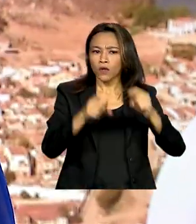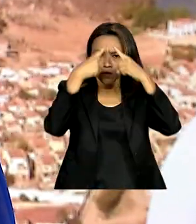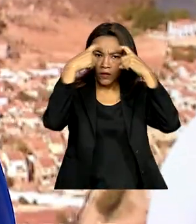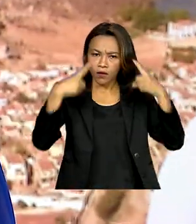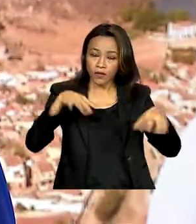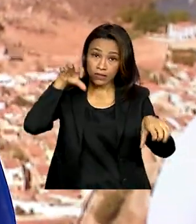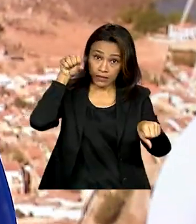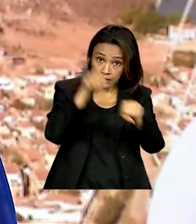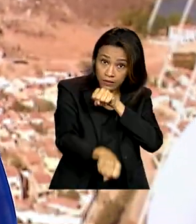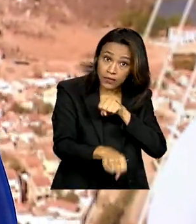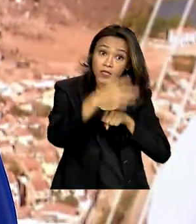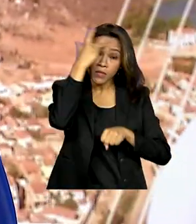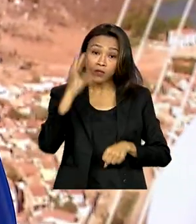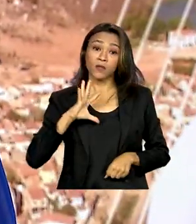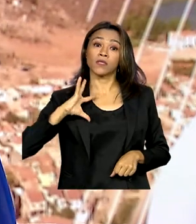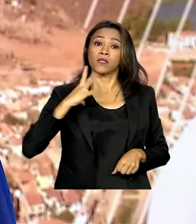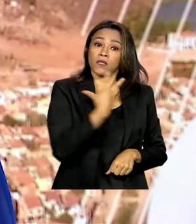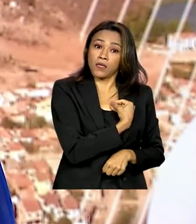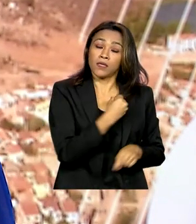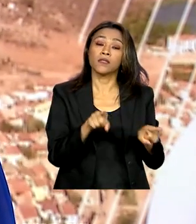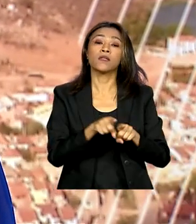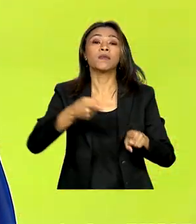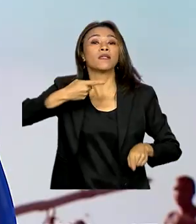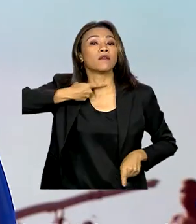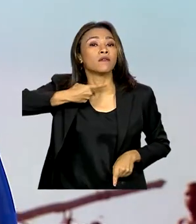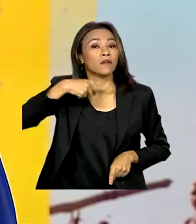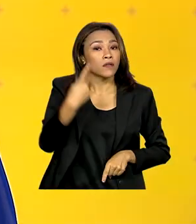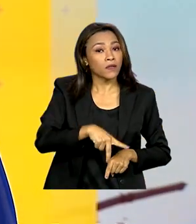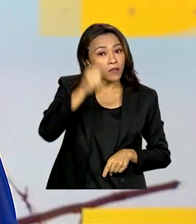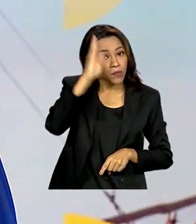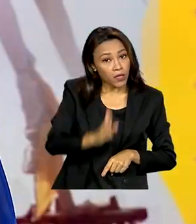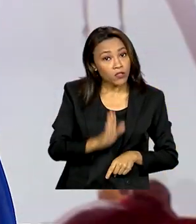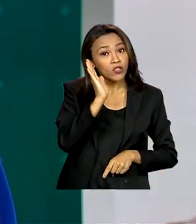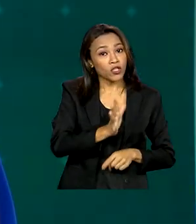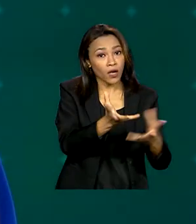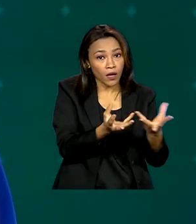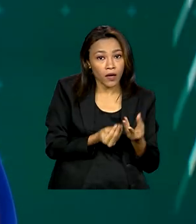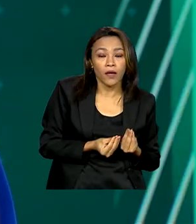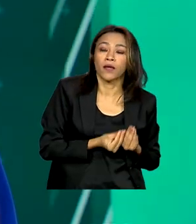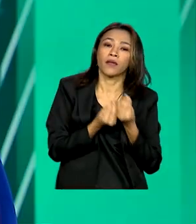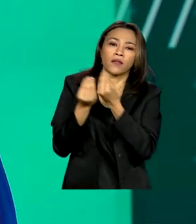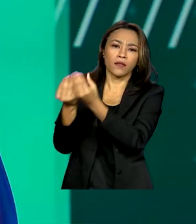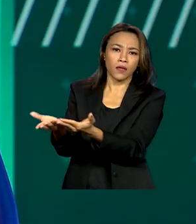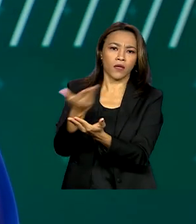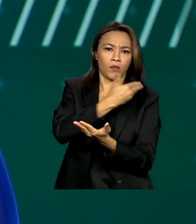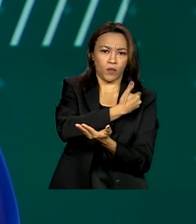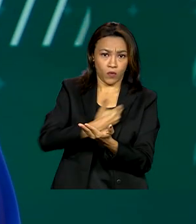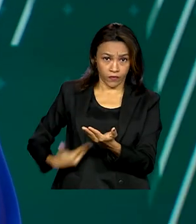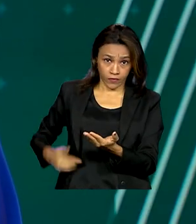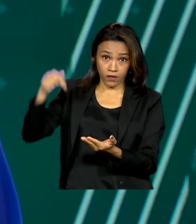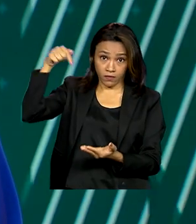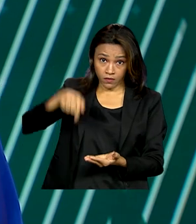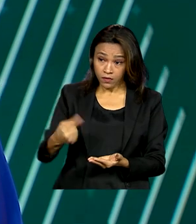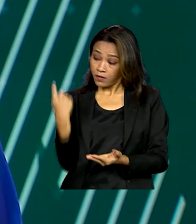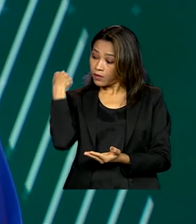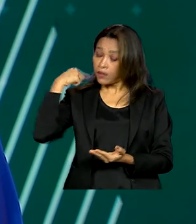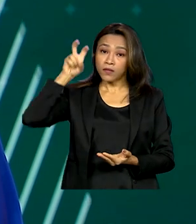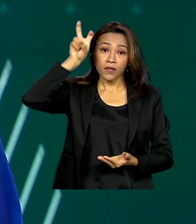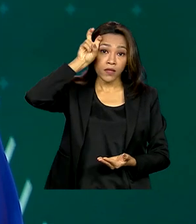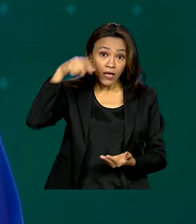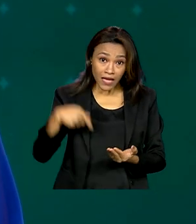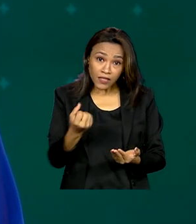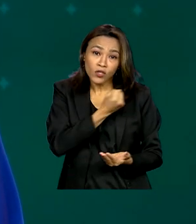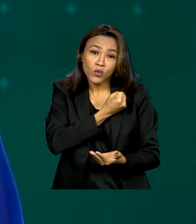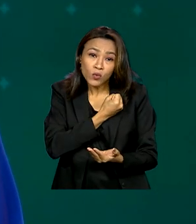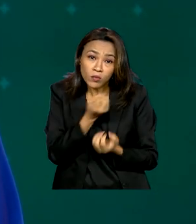assassinatos de pessoas trans e travestis no Brasil, entregue ao governo nessa quinta-feira. Os números vão ajudar na